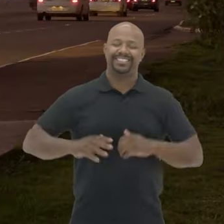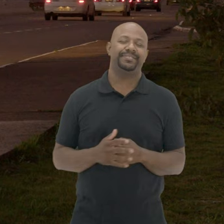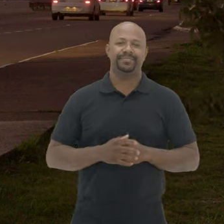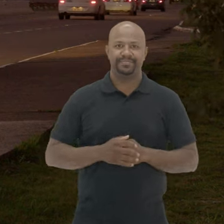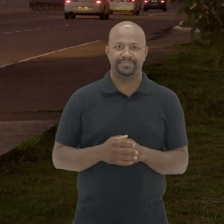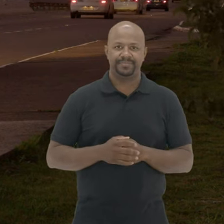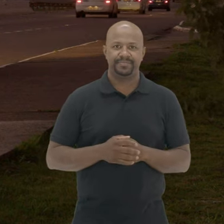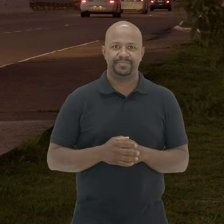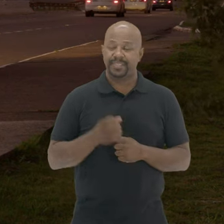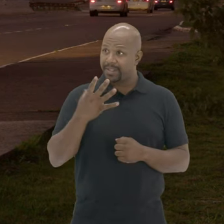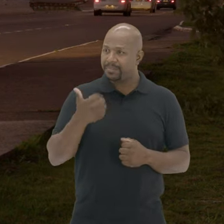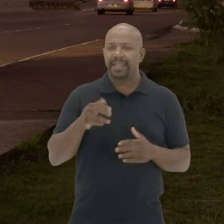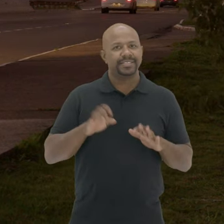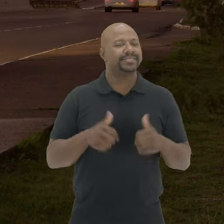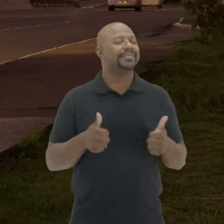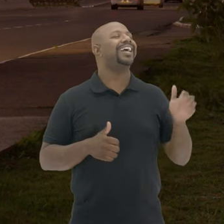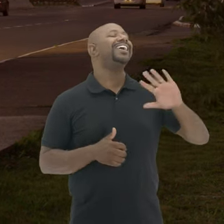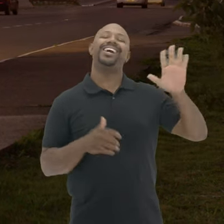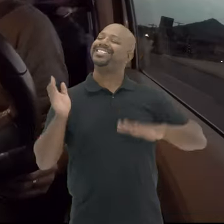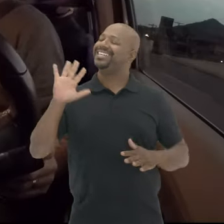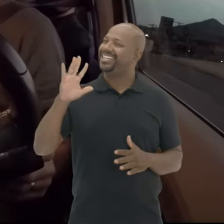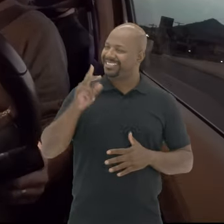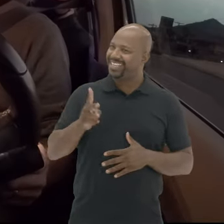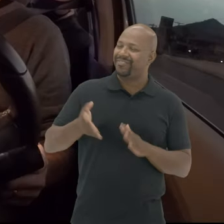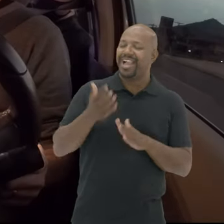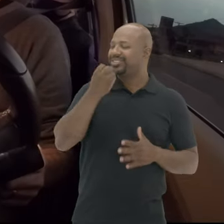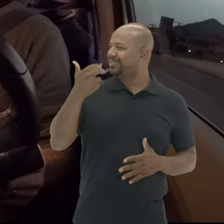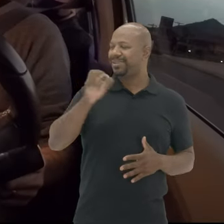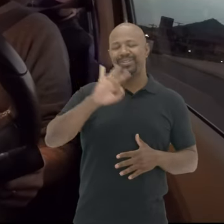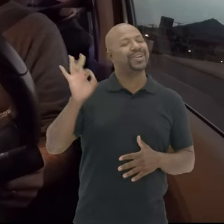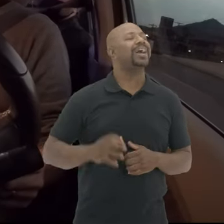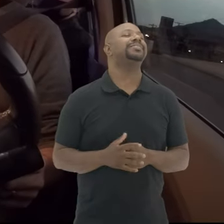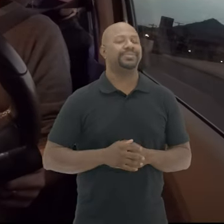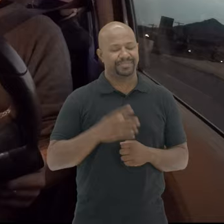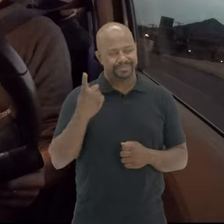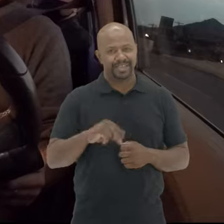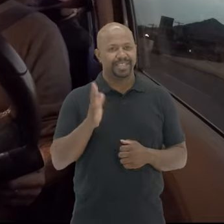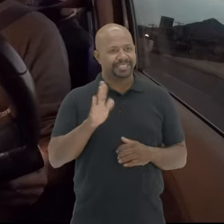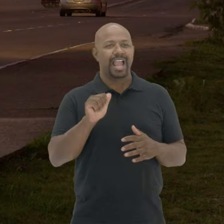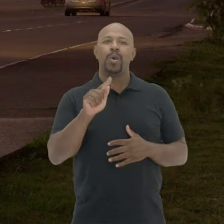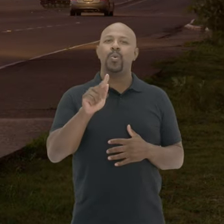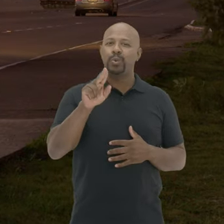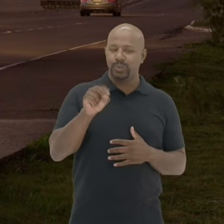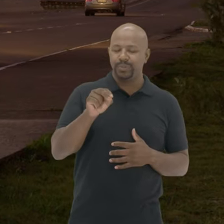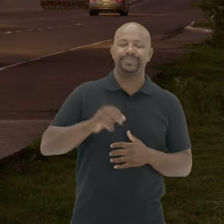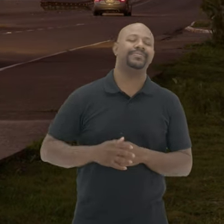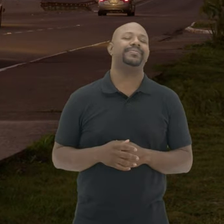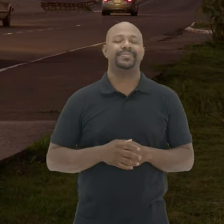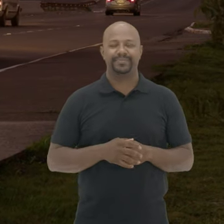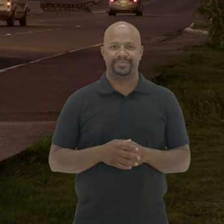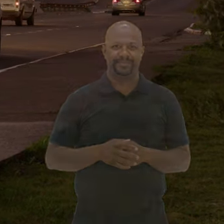Ela entra pelo banco de trás Tudo bem? Tudo bom? Tudo ótimo Bora pro Agudo? Vamos